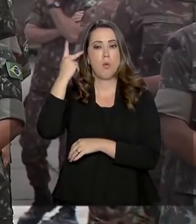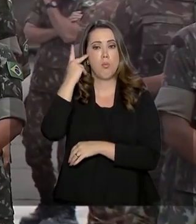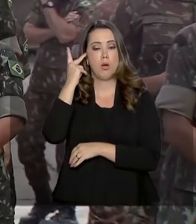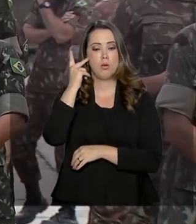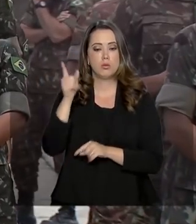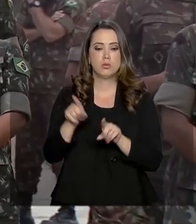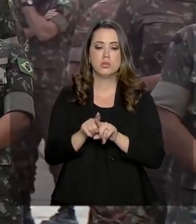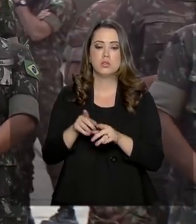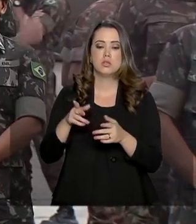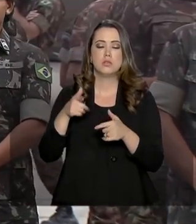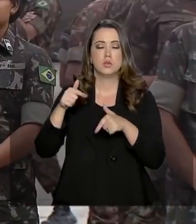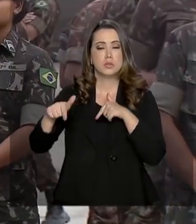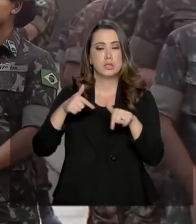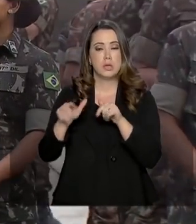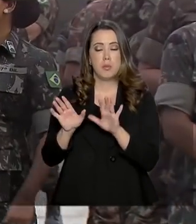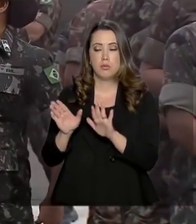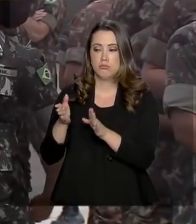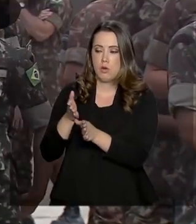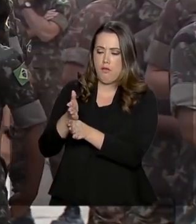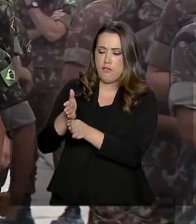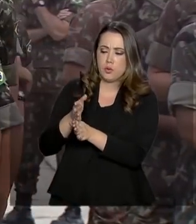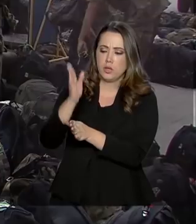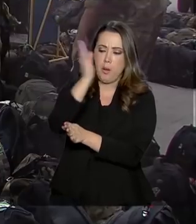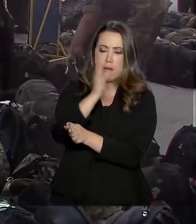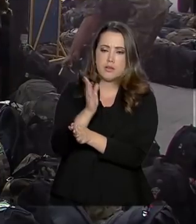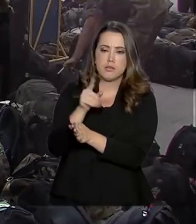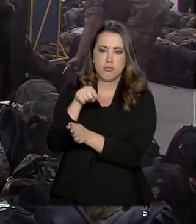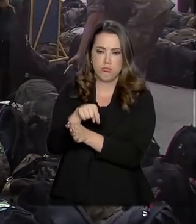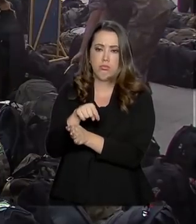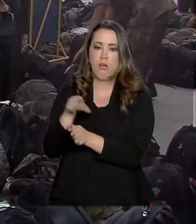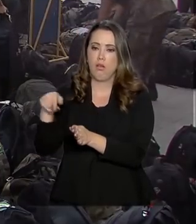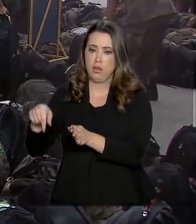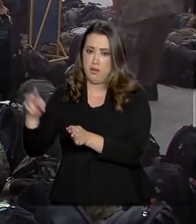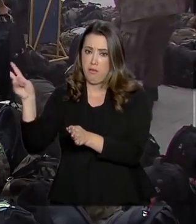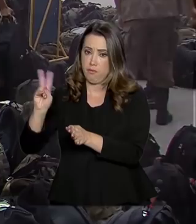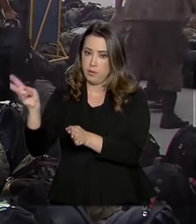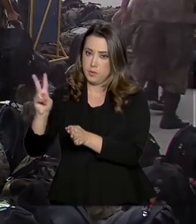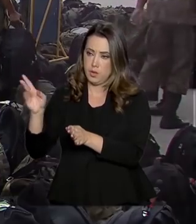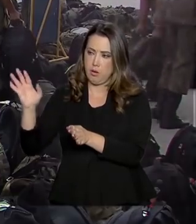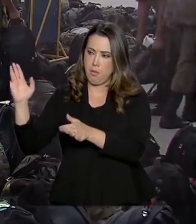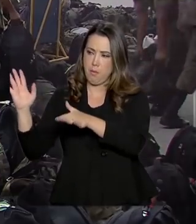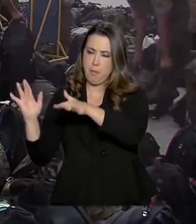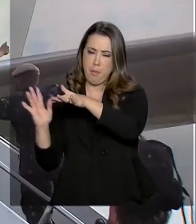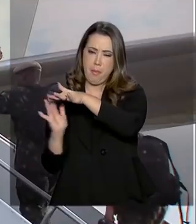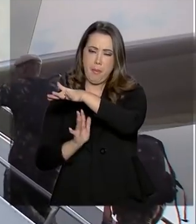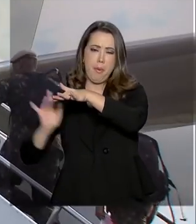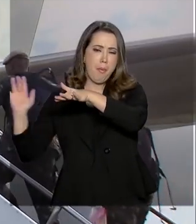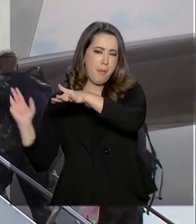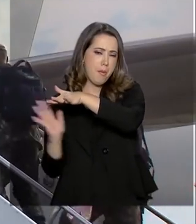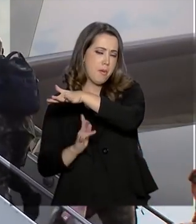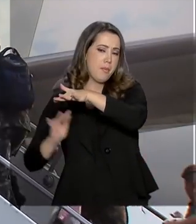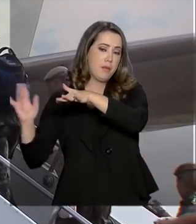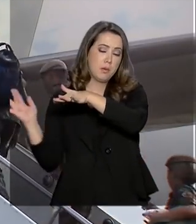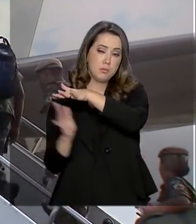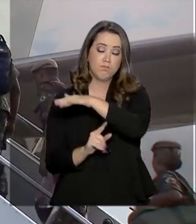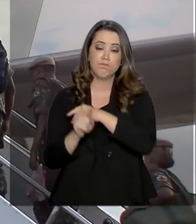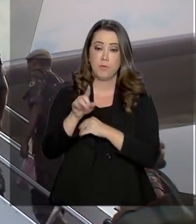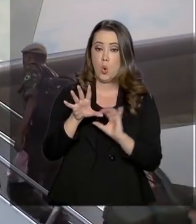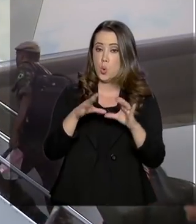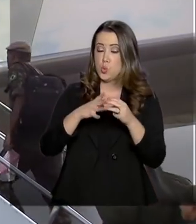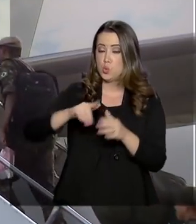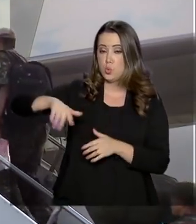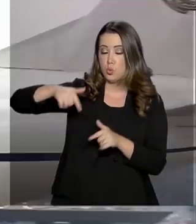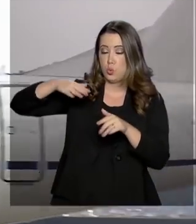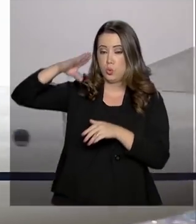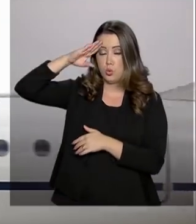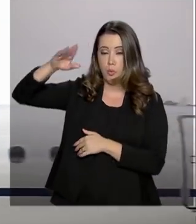participar da Operação Acolhida na fronteira do Brasil com a Venezuela. O quinto contingente da Força Tarefa Humanitária passará três meses em Boa Vista e